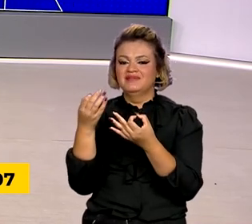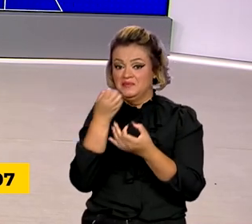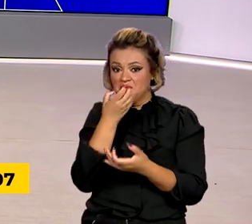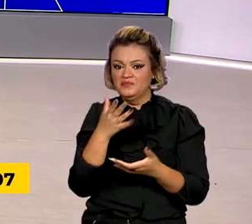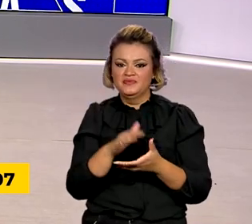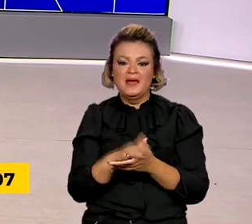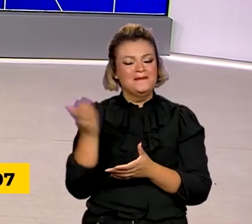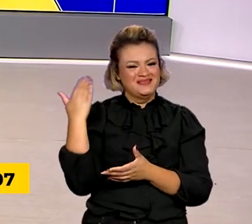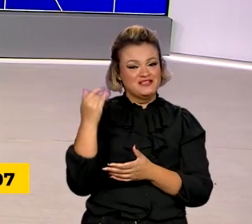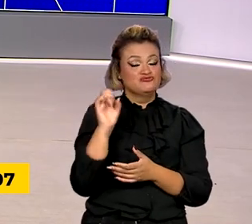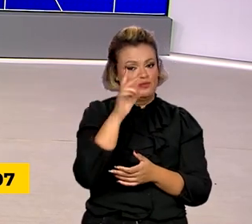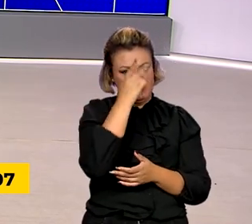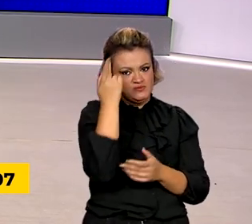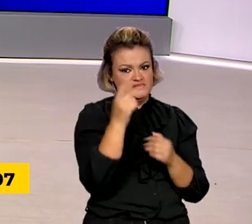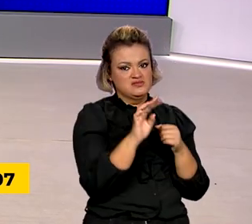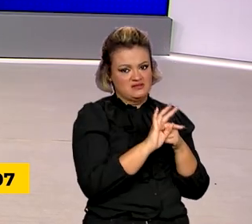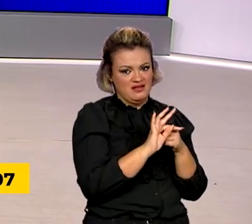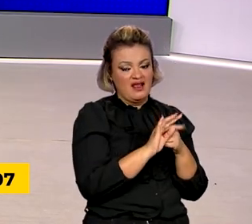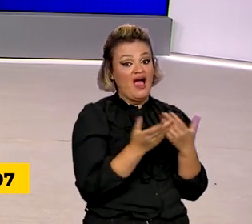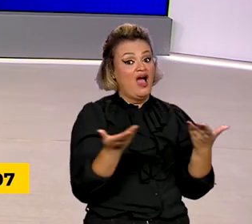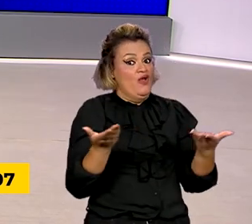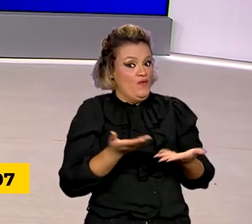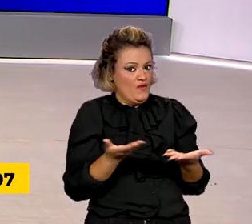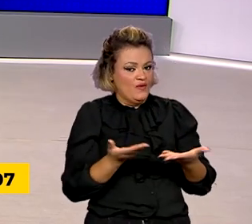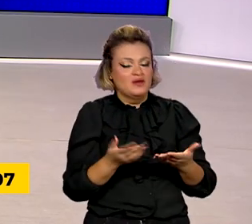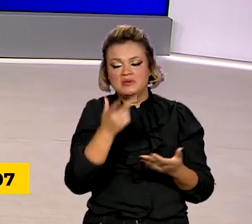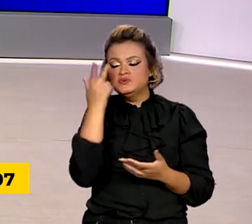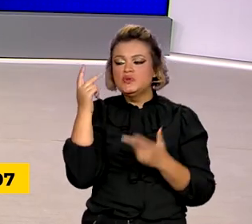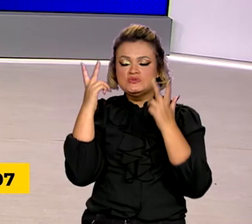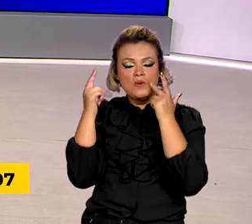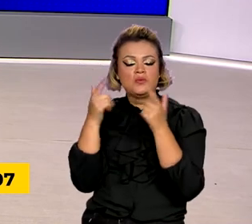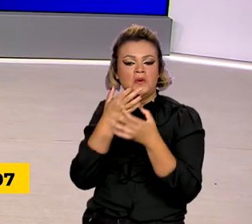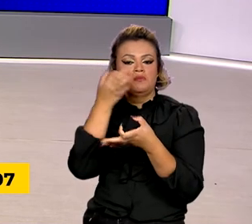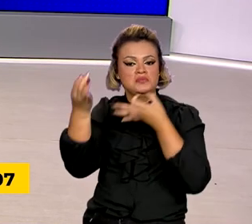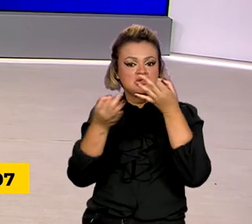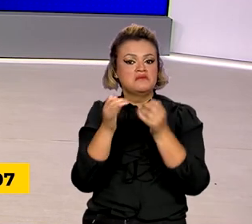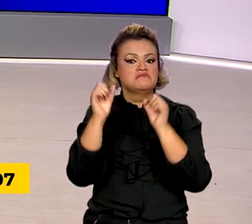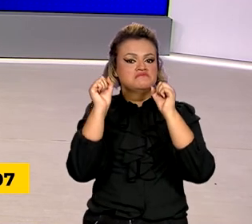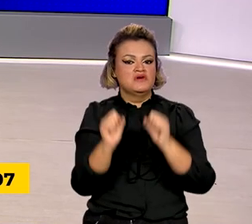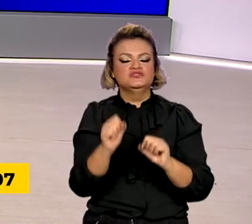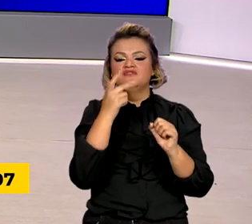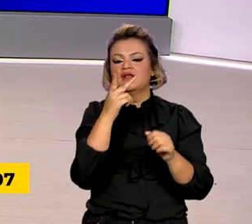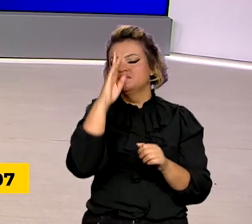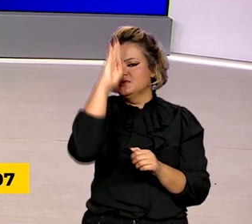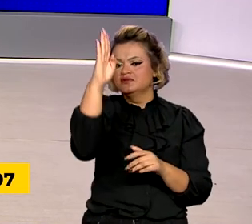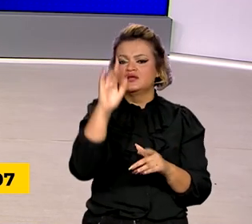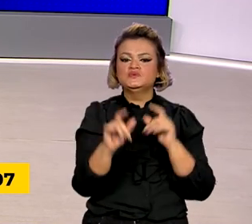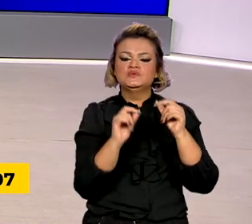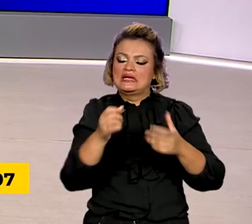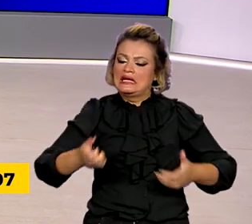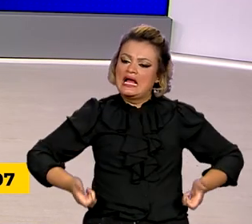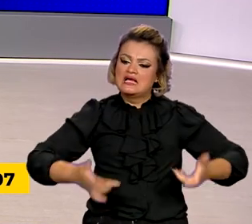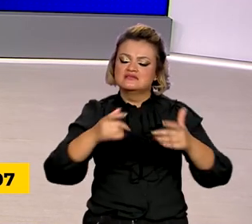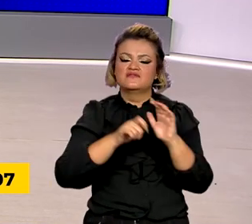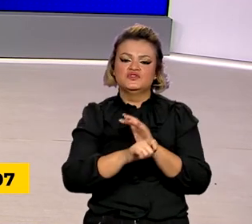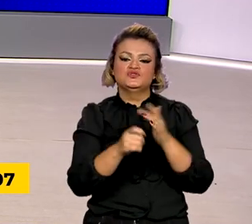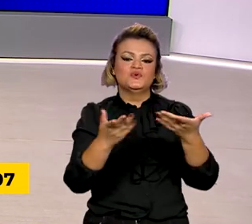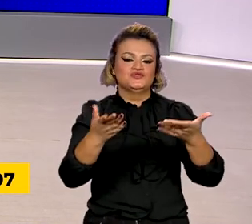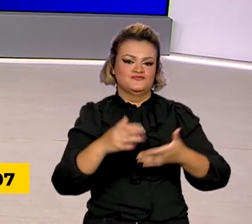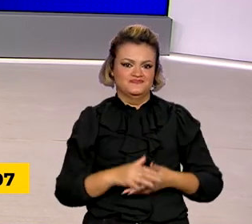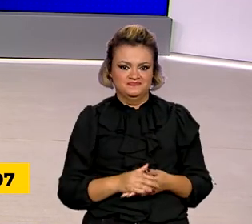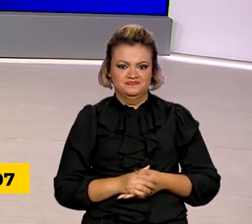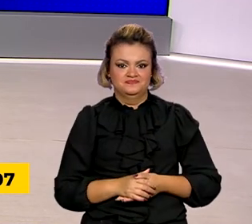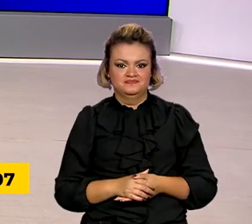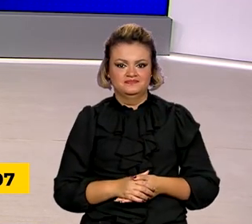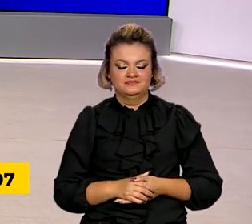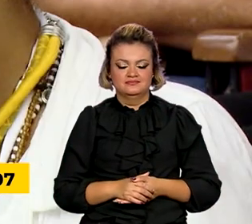apenas por técnicos, vai contar agora com pessoas comuns apontando quais as prioridades para os gastos e investimentos do governo